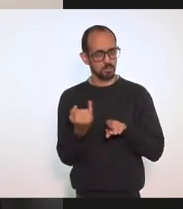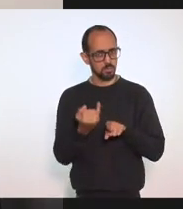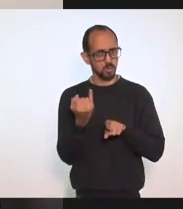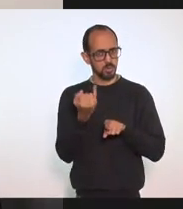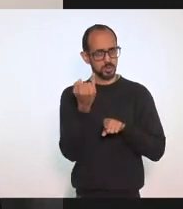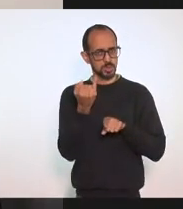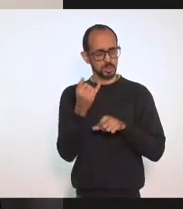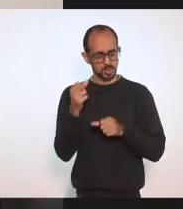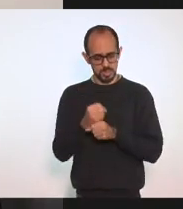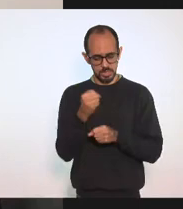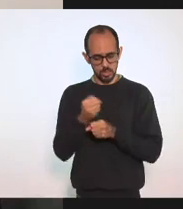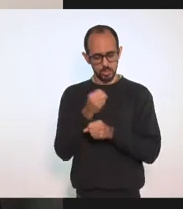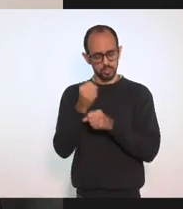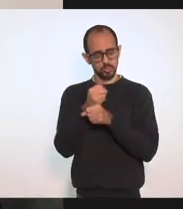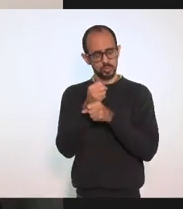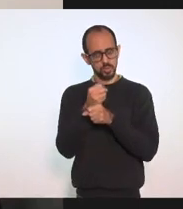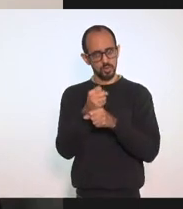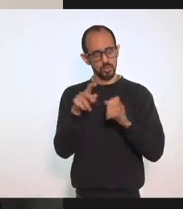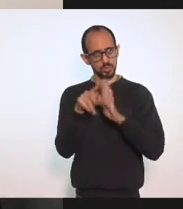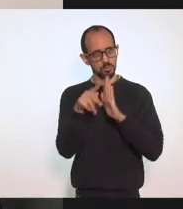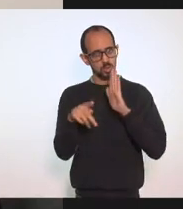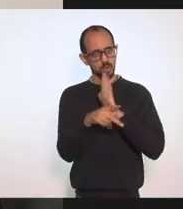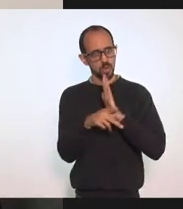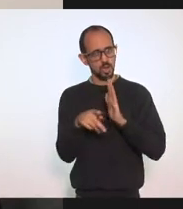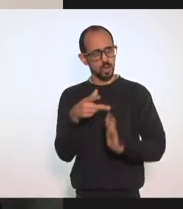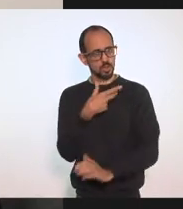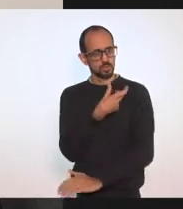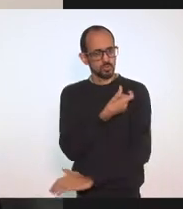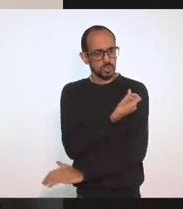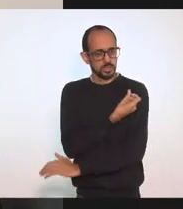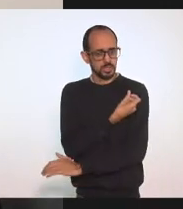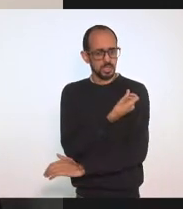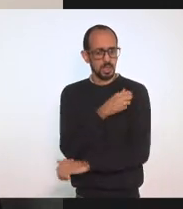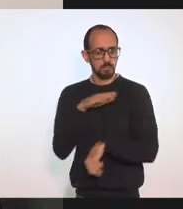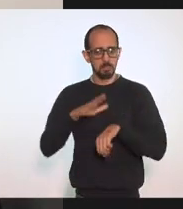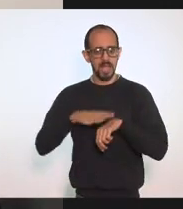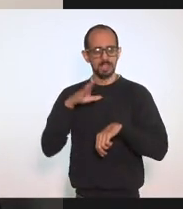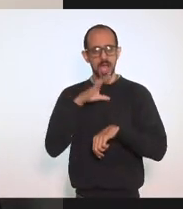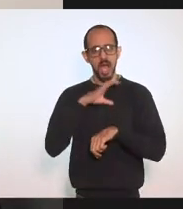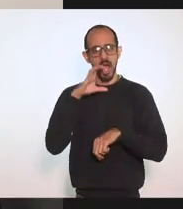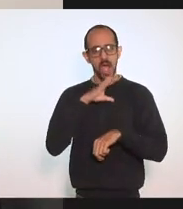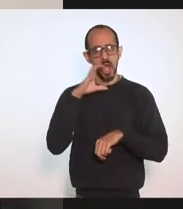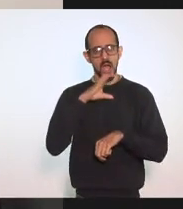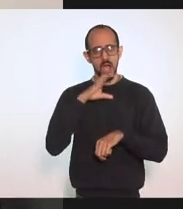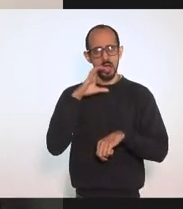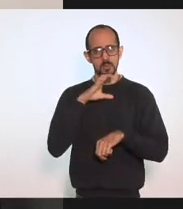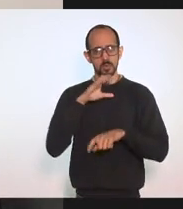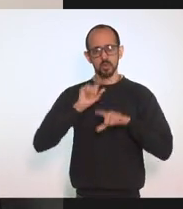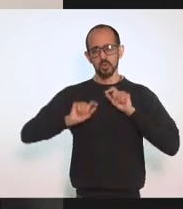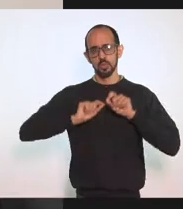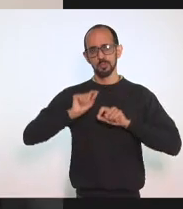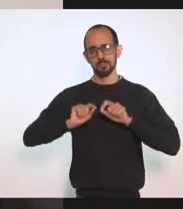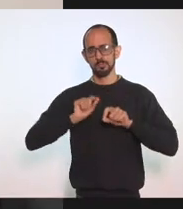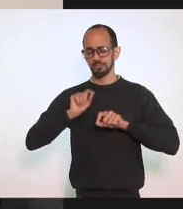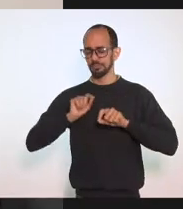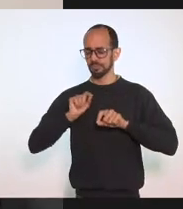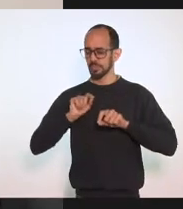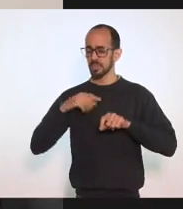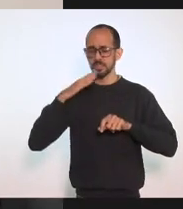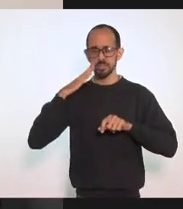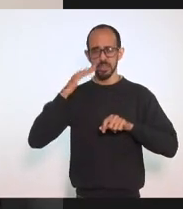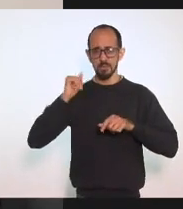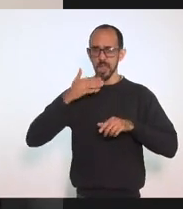construção Do protocolo De vacinação O mais rápido Possível Além das prioridades